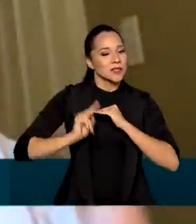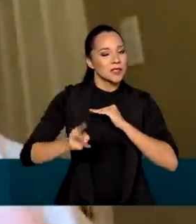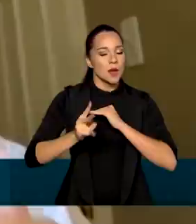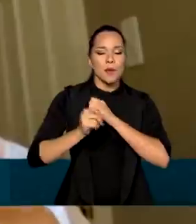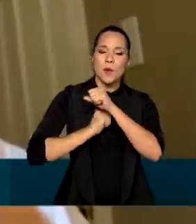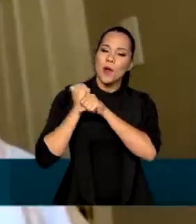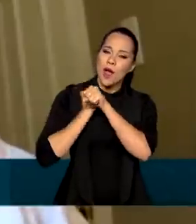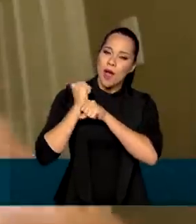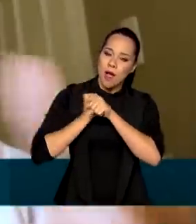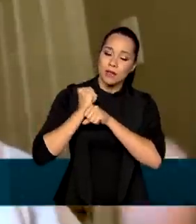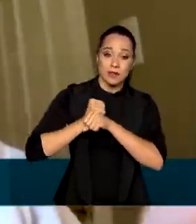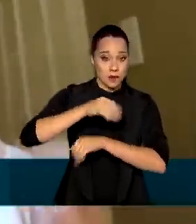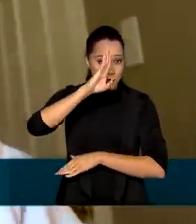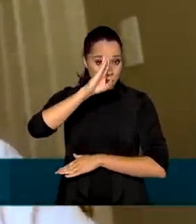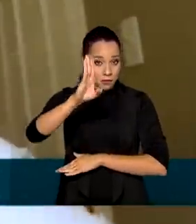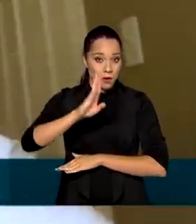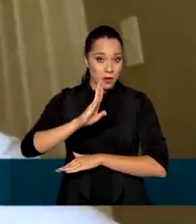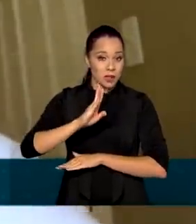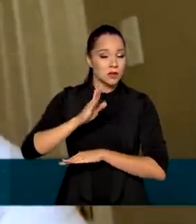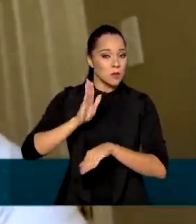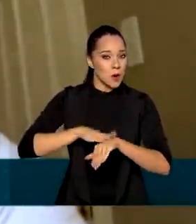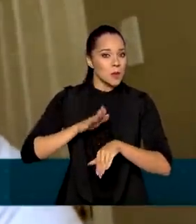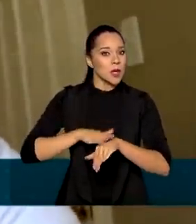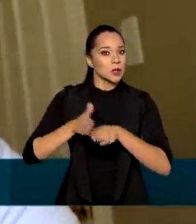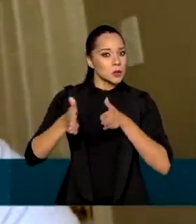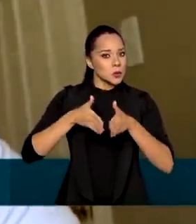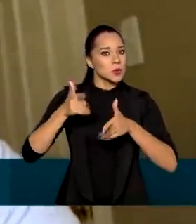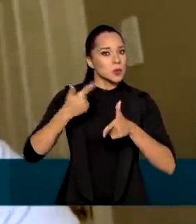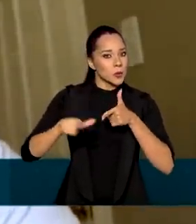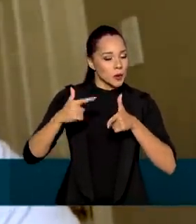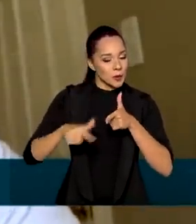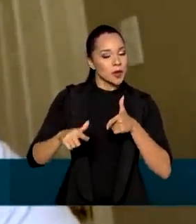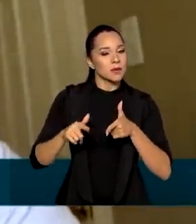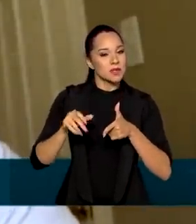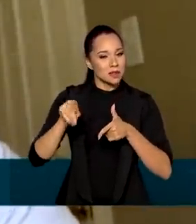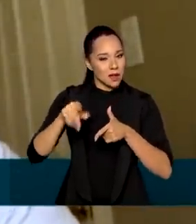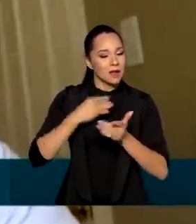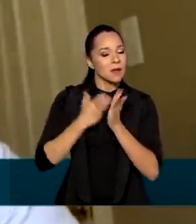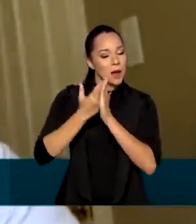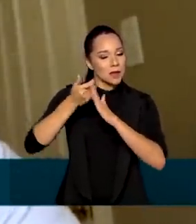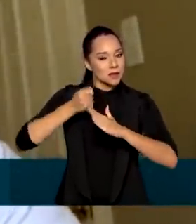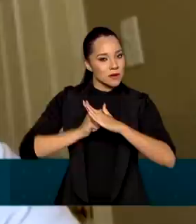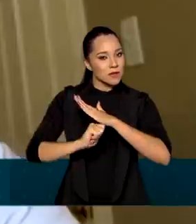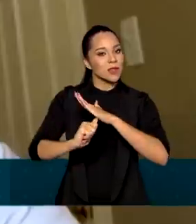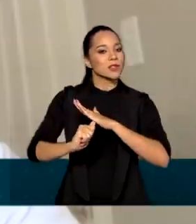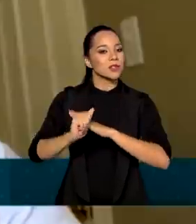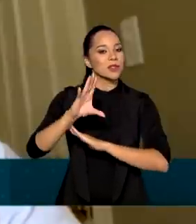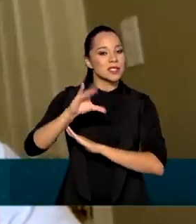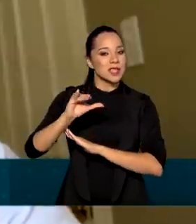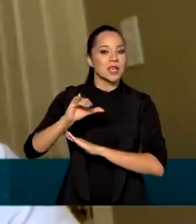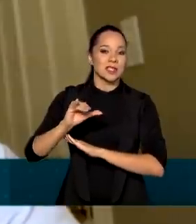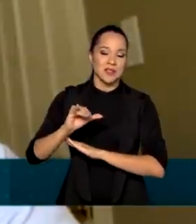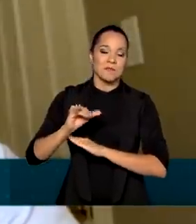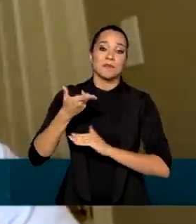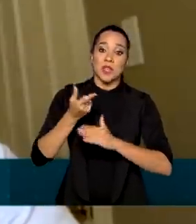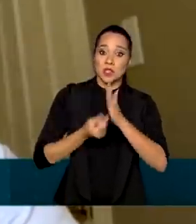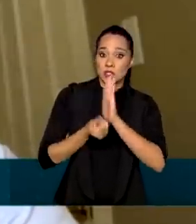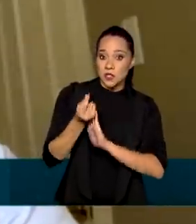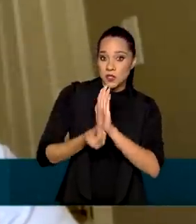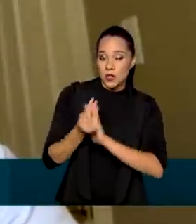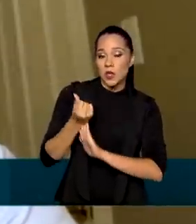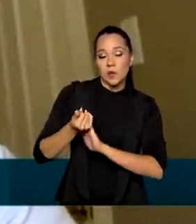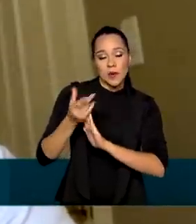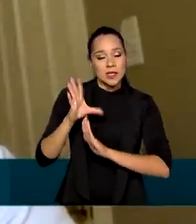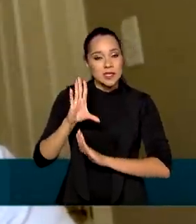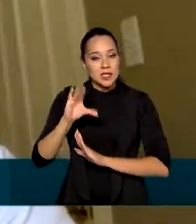longo de muitos anos, e principalmente nos momentos de crise, onde eles mais investiram em ciência. E recursos para ciência e